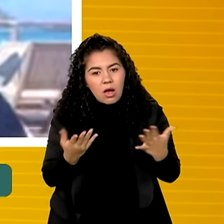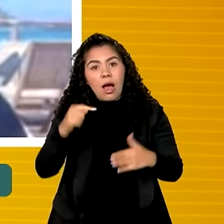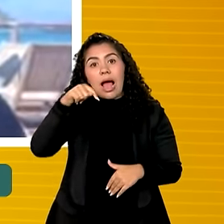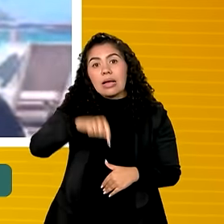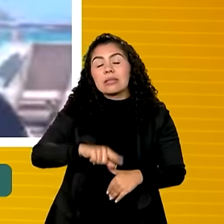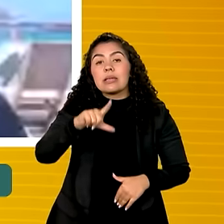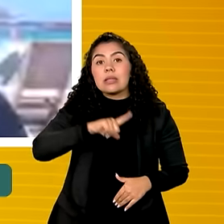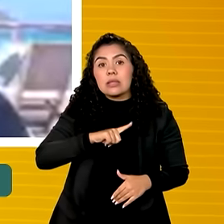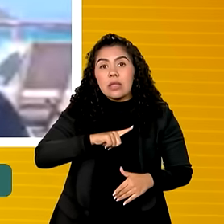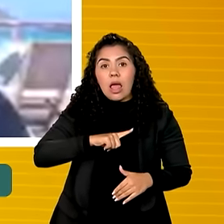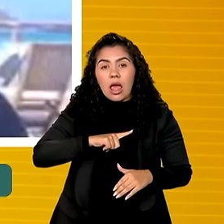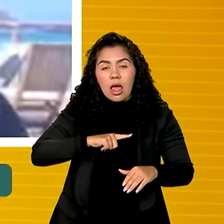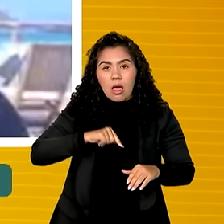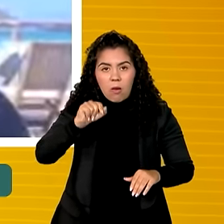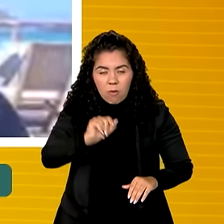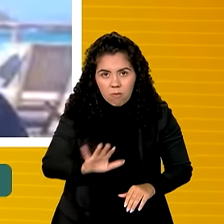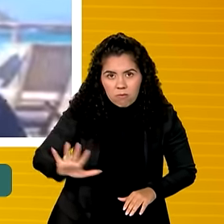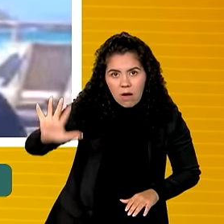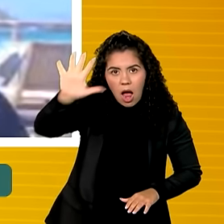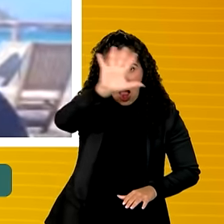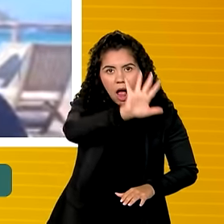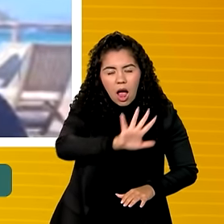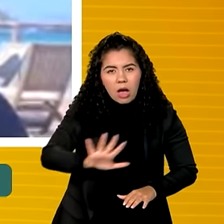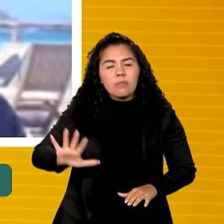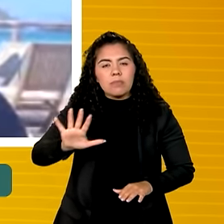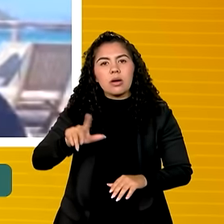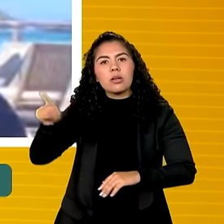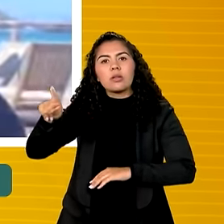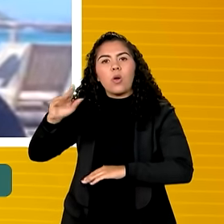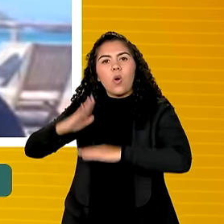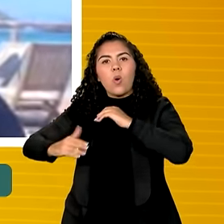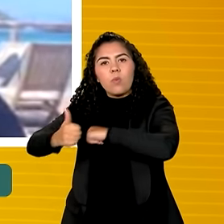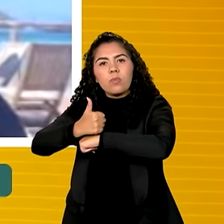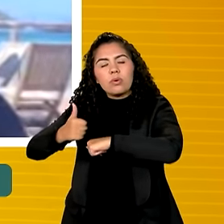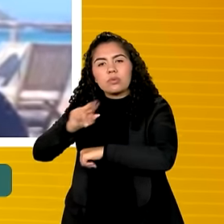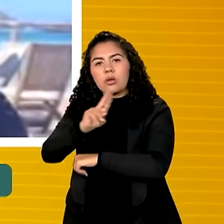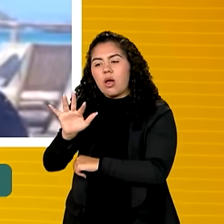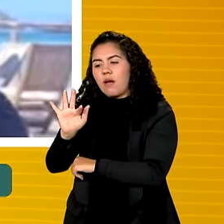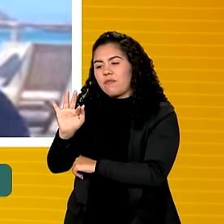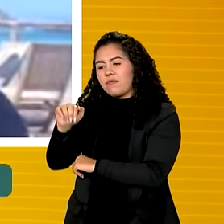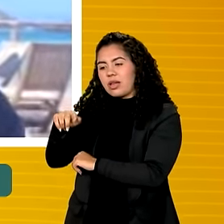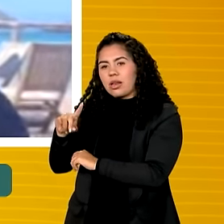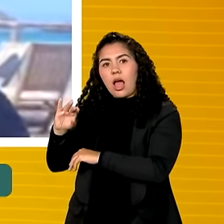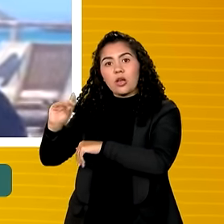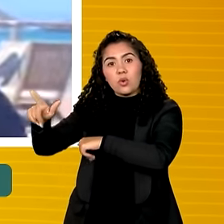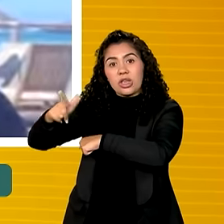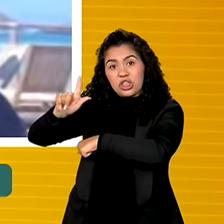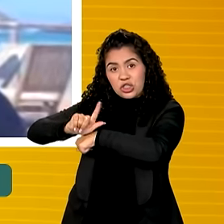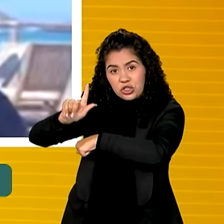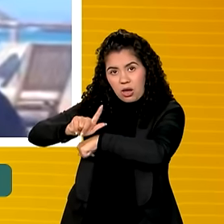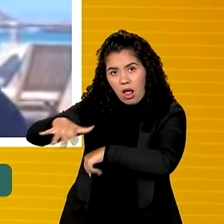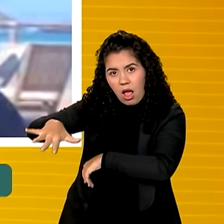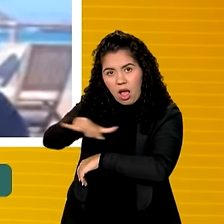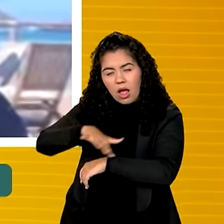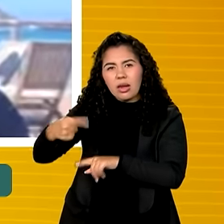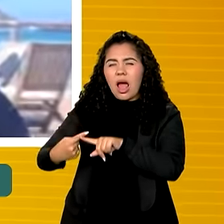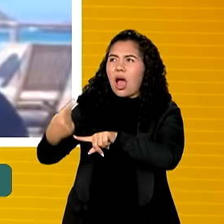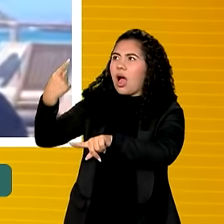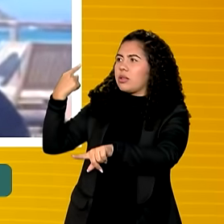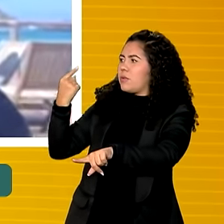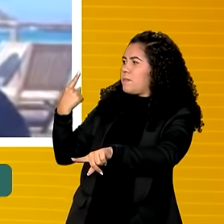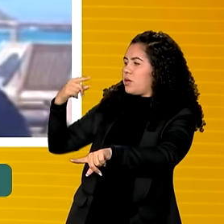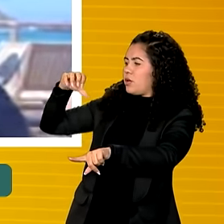um mapa que foi realizado pelo geólogo Fernando Flávio Marques de Almeida na década de 50. Então, em